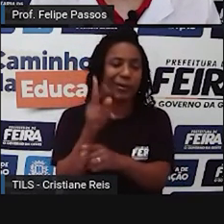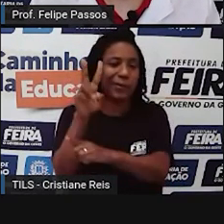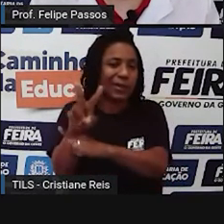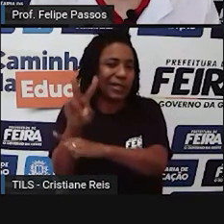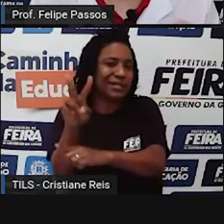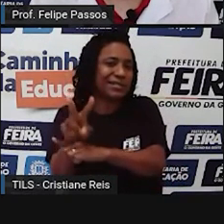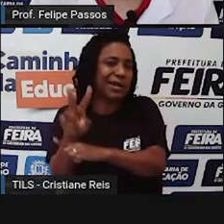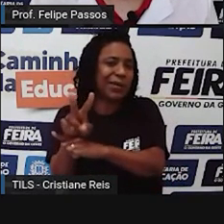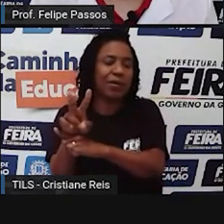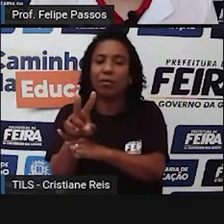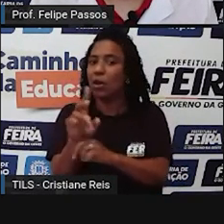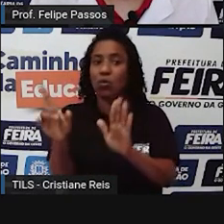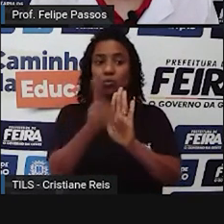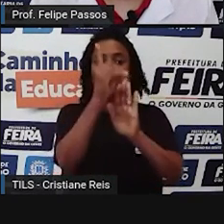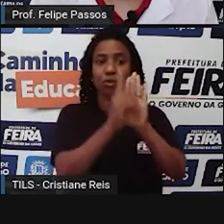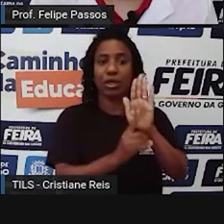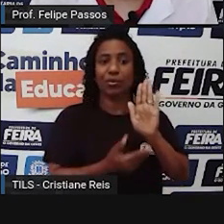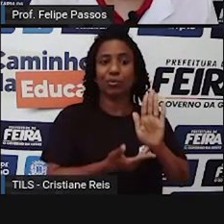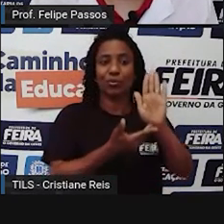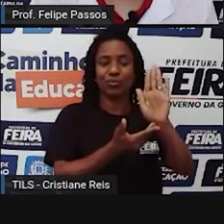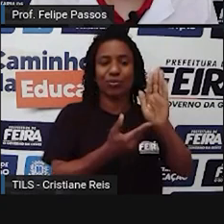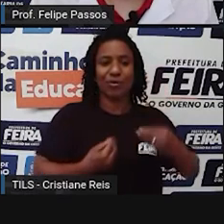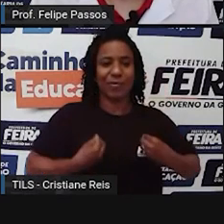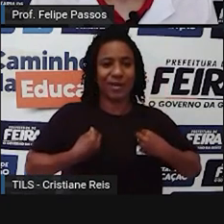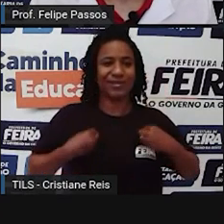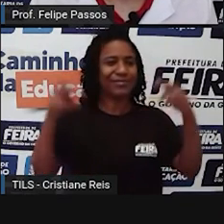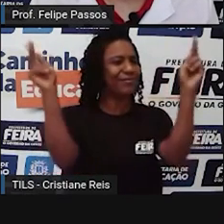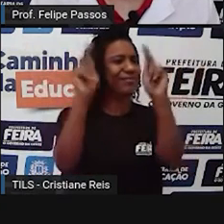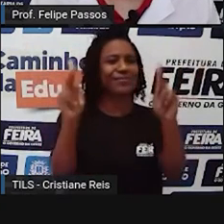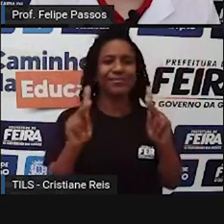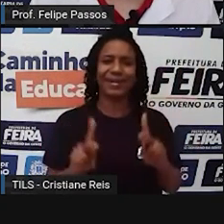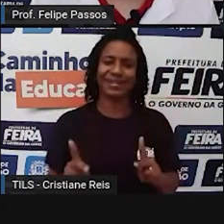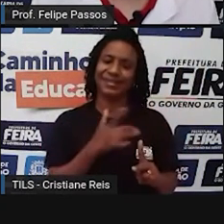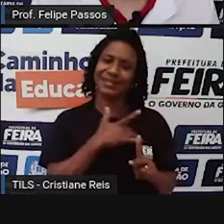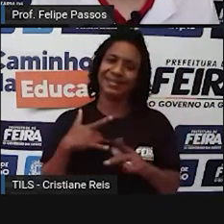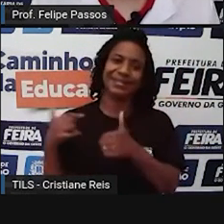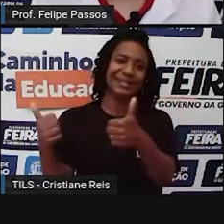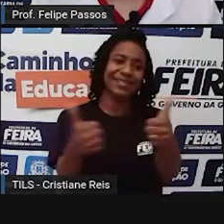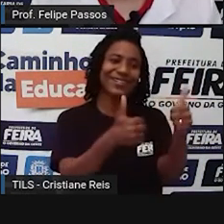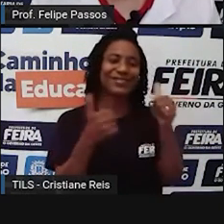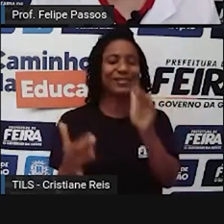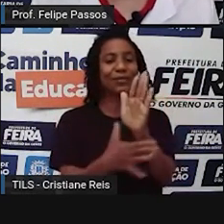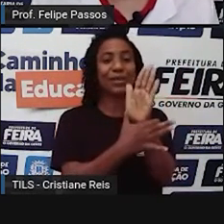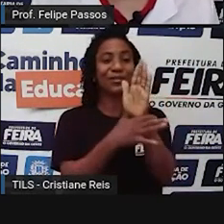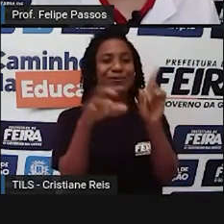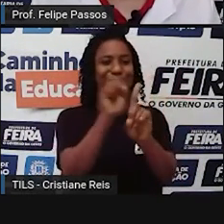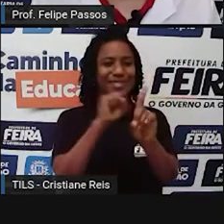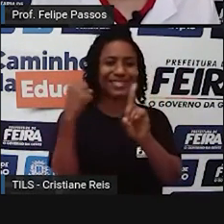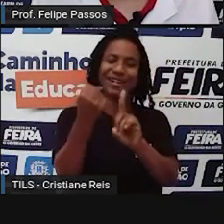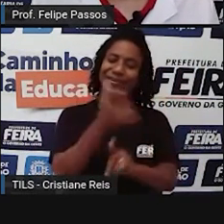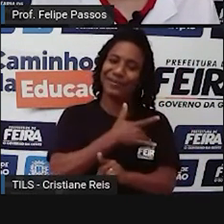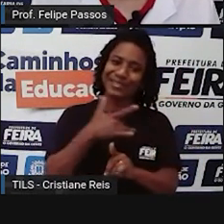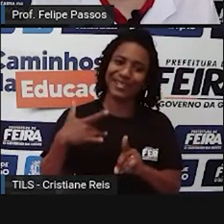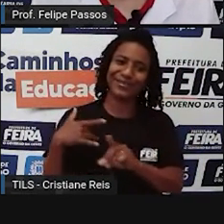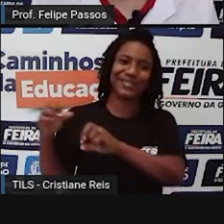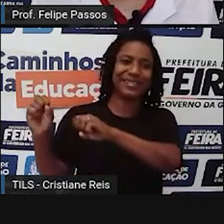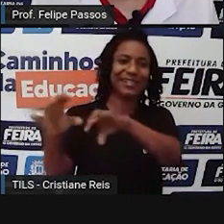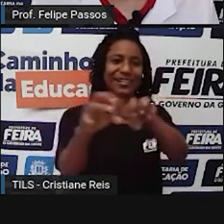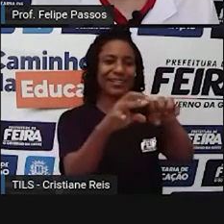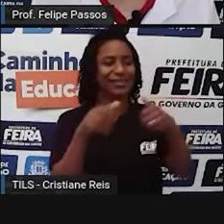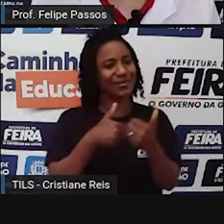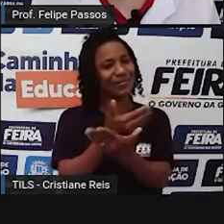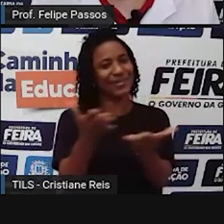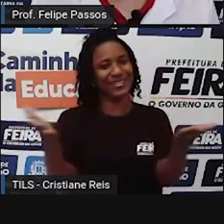humanos é uma tentativa de que o mundo viva em paz, com segurança social, com saúde, educação para